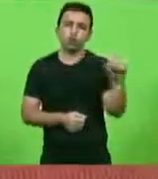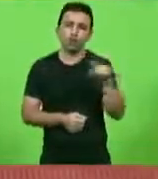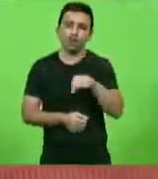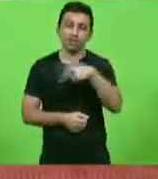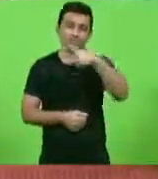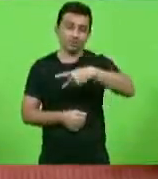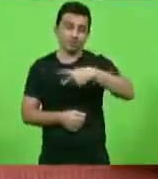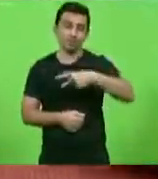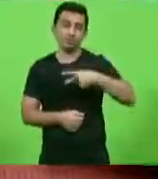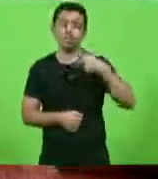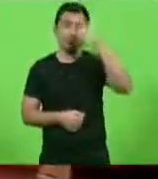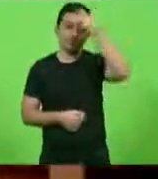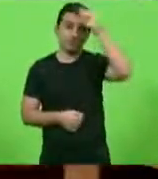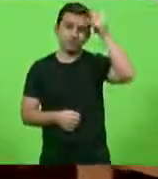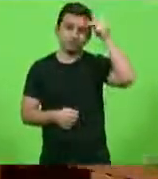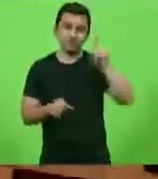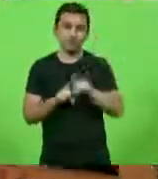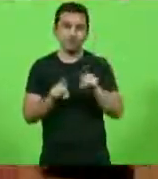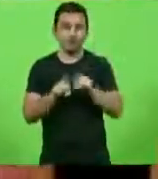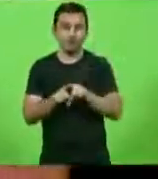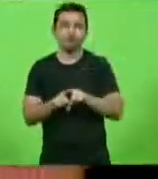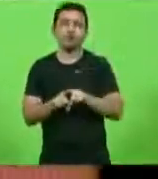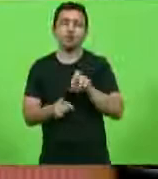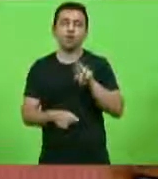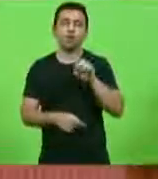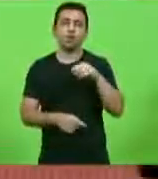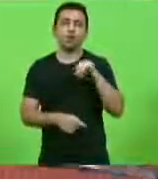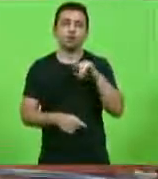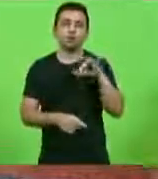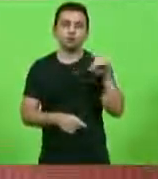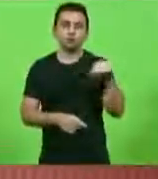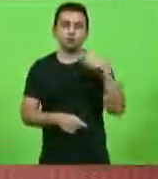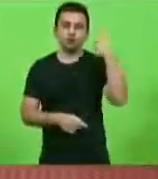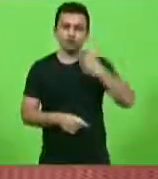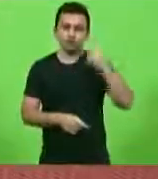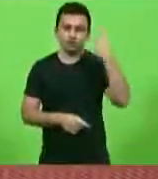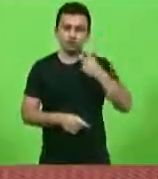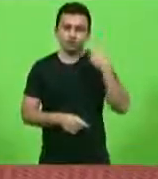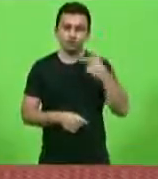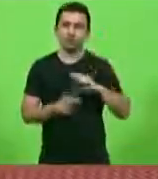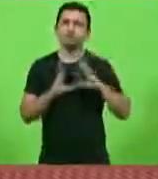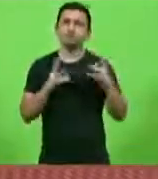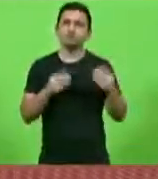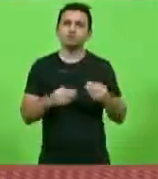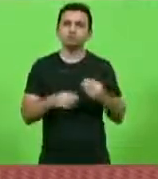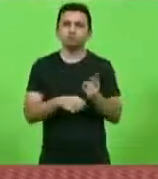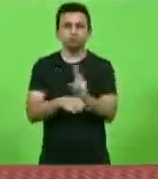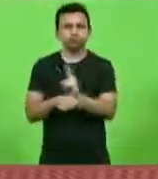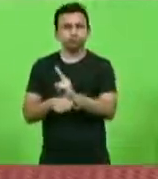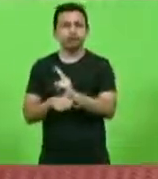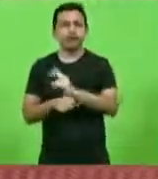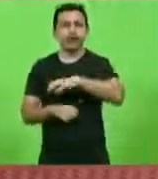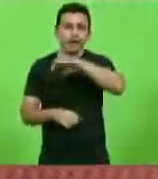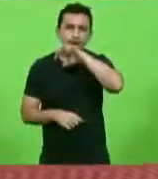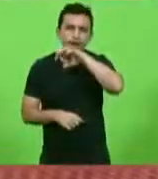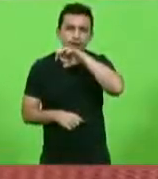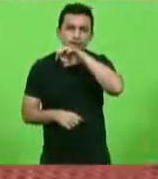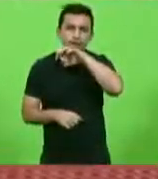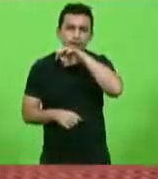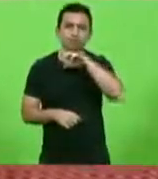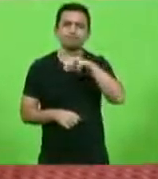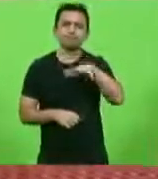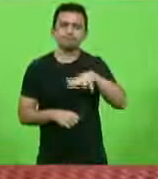e o Rovaldo Klasma, vereador. E também dos protetores de animais, deputado